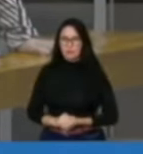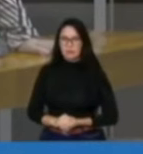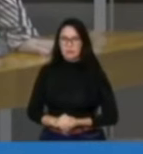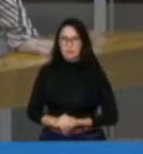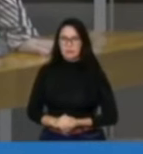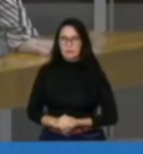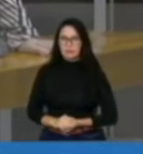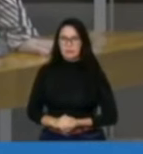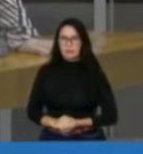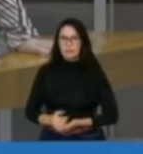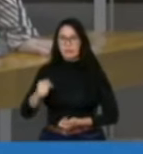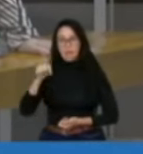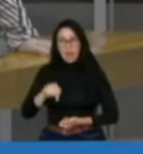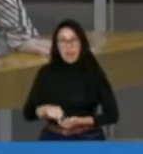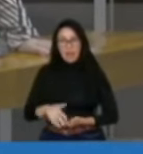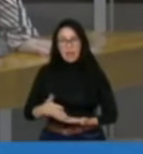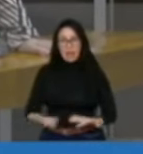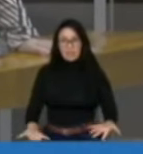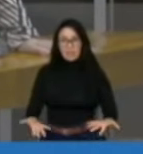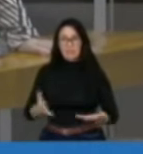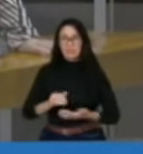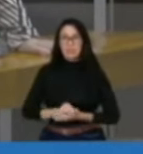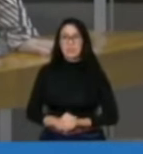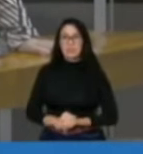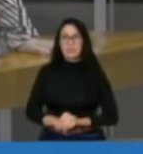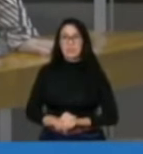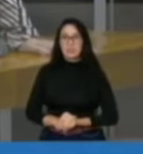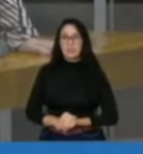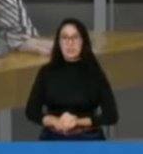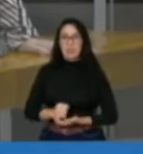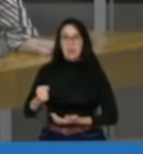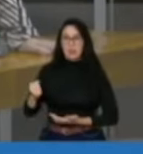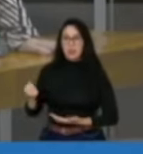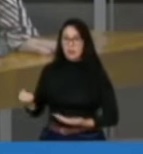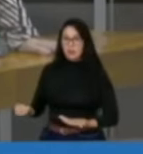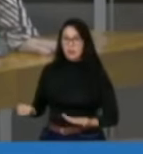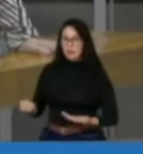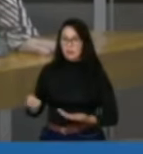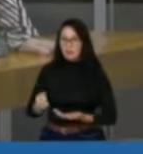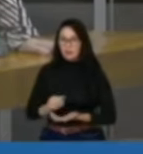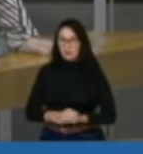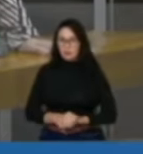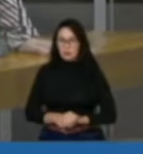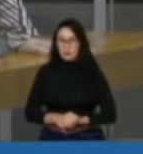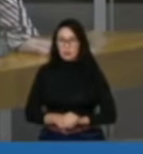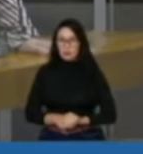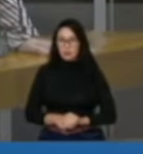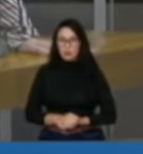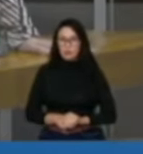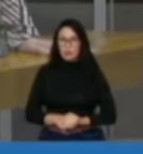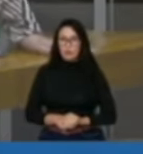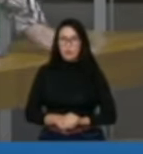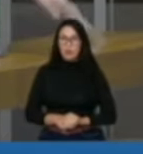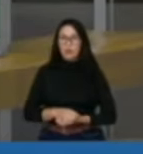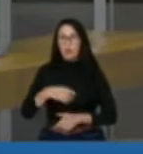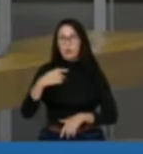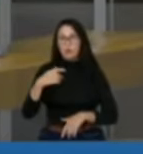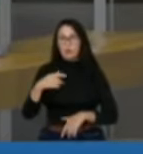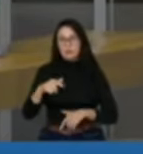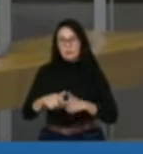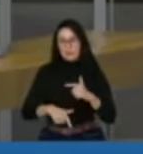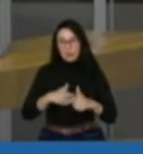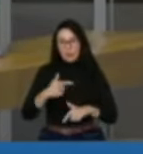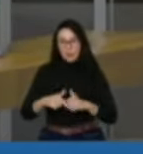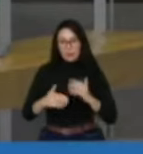Fica aqui meu reconhecimento senhor presidente que nesse momento o coronel Crisóssimo preside os trabalhos dessa casa a